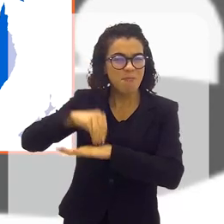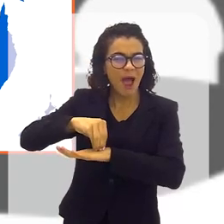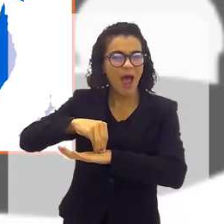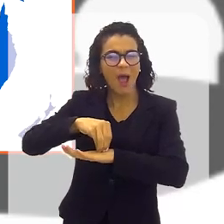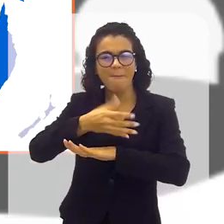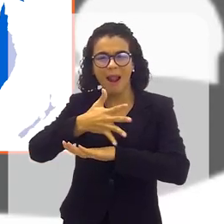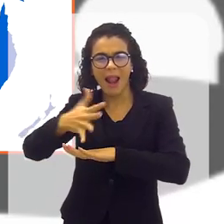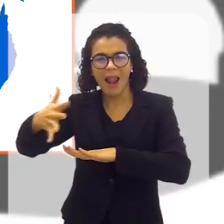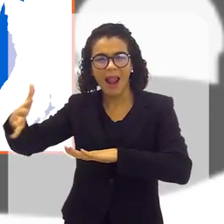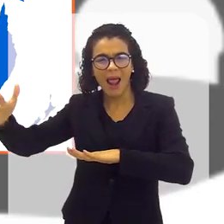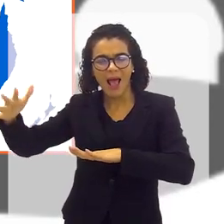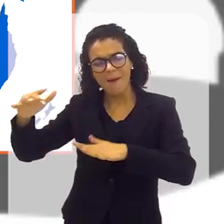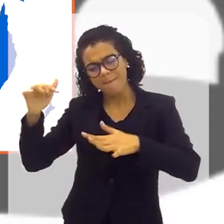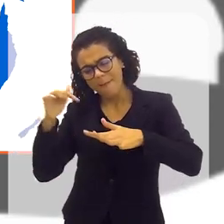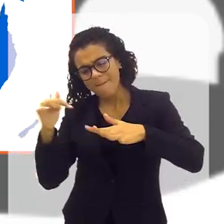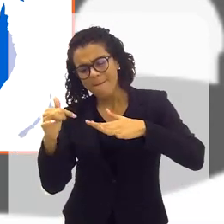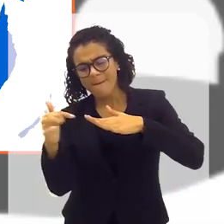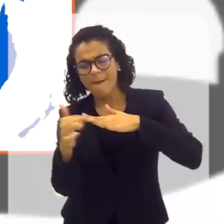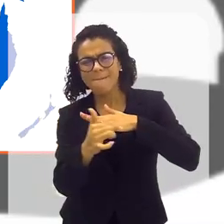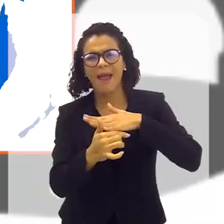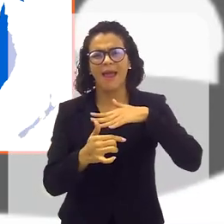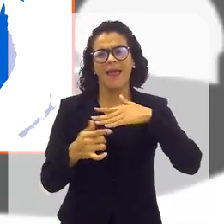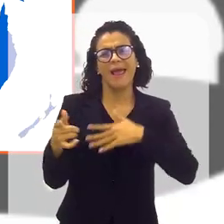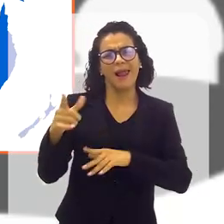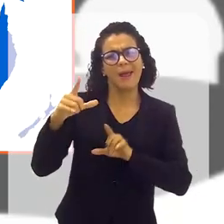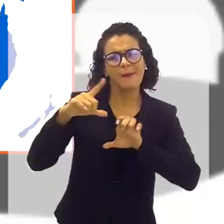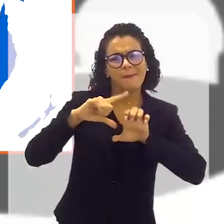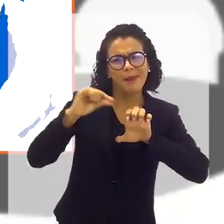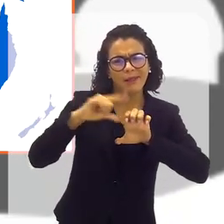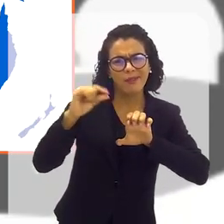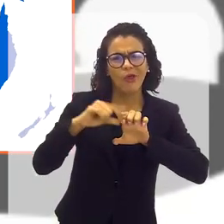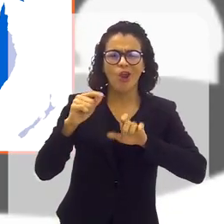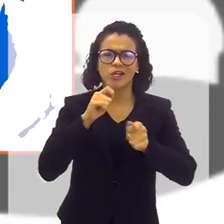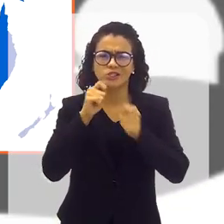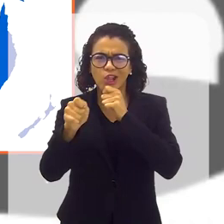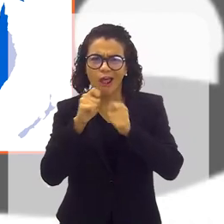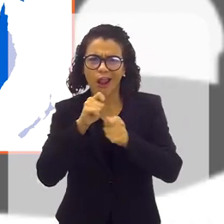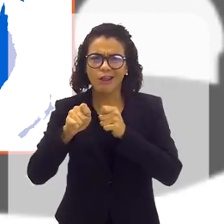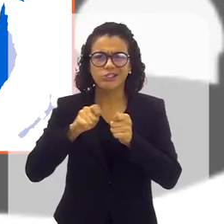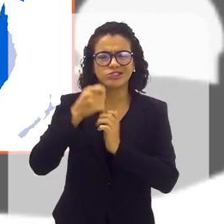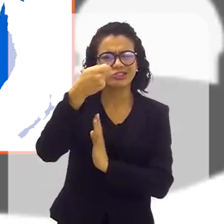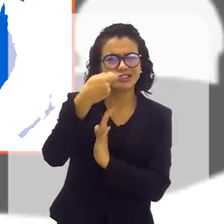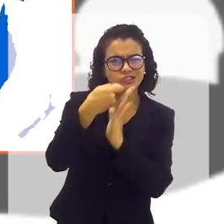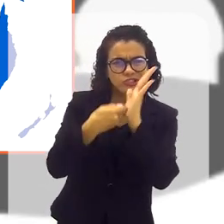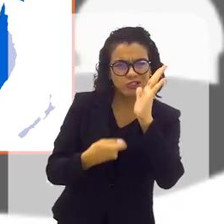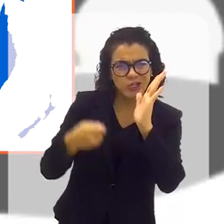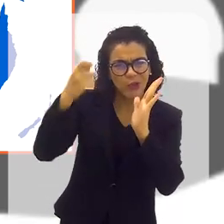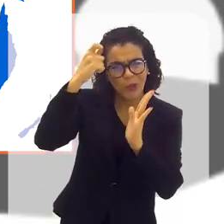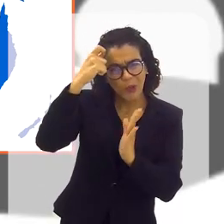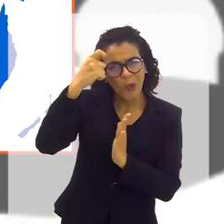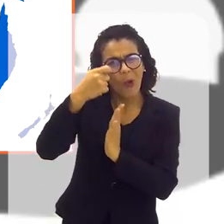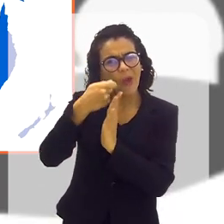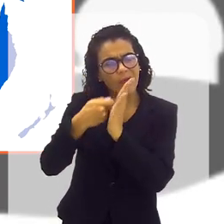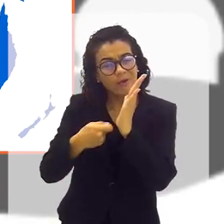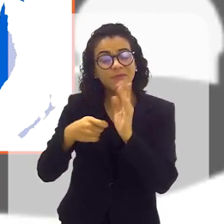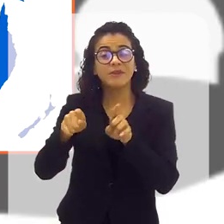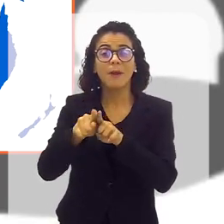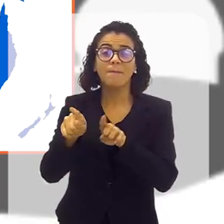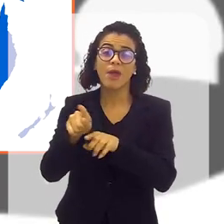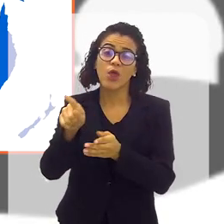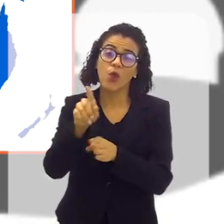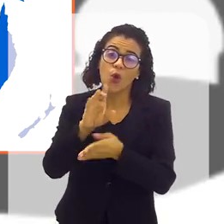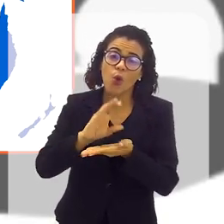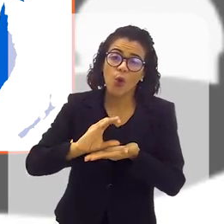é multifacetada. Ela é empreendedora, publicitária, jornalista, escritora, empresária e conselheira de uma